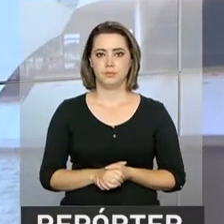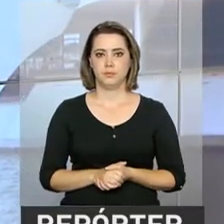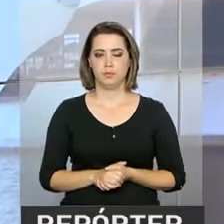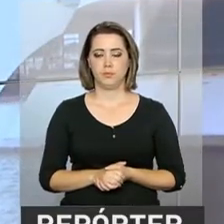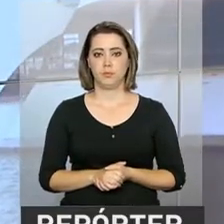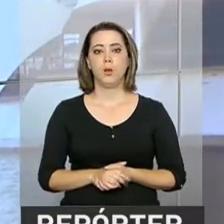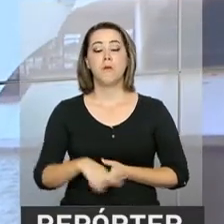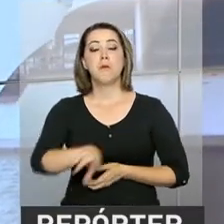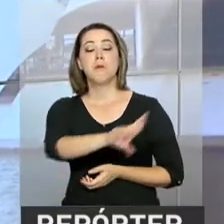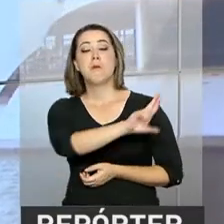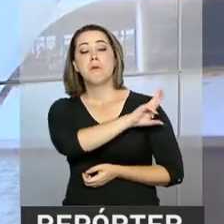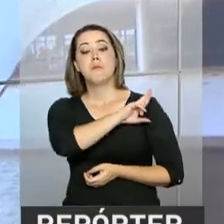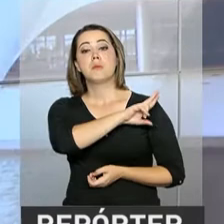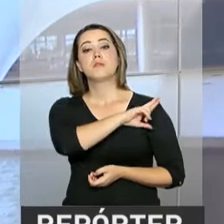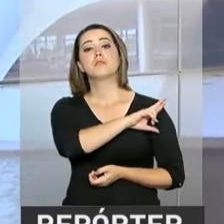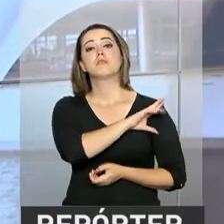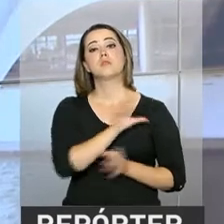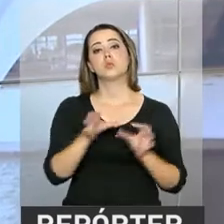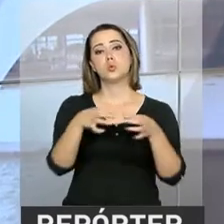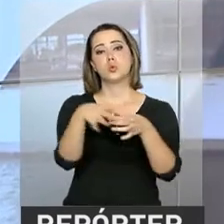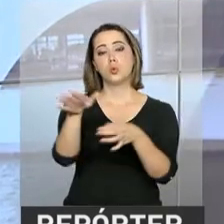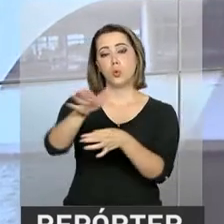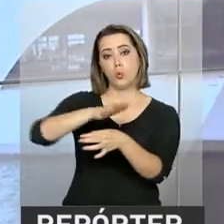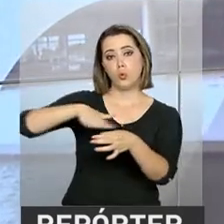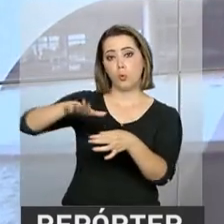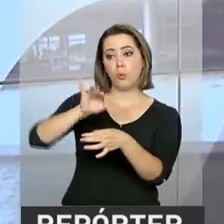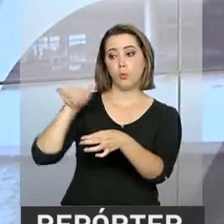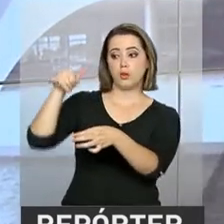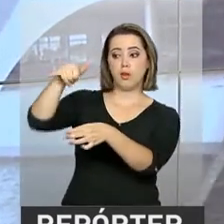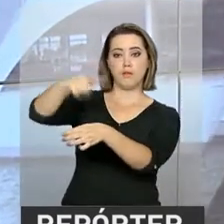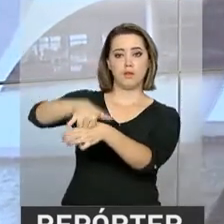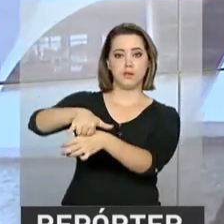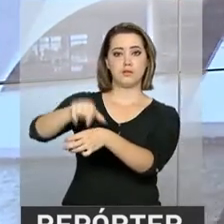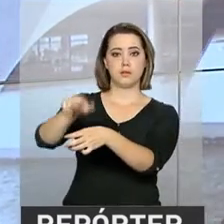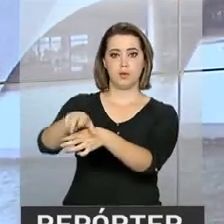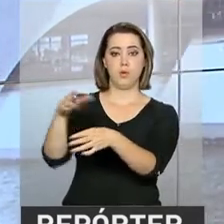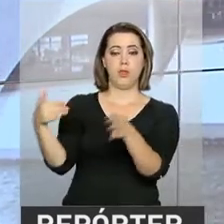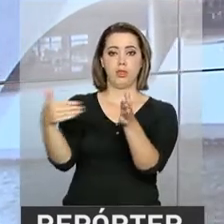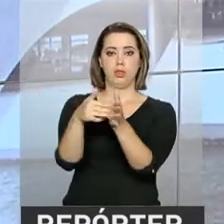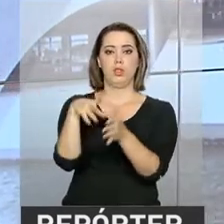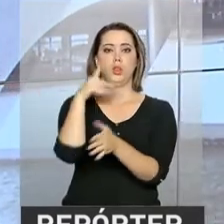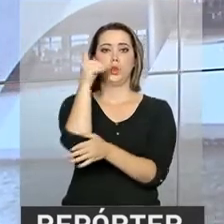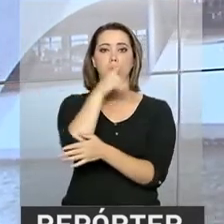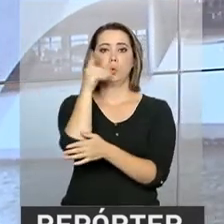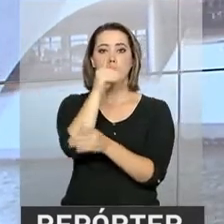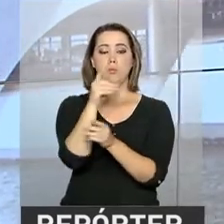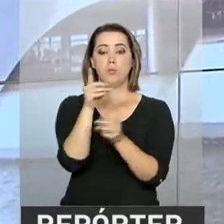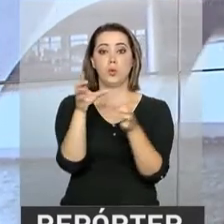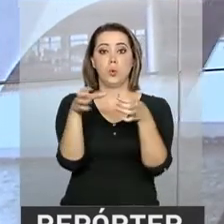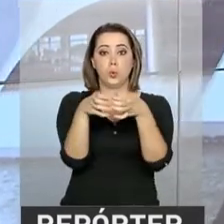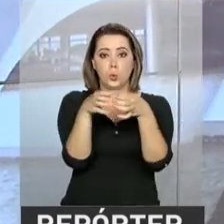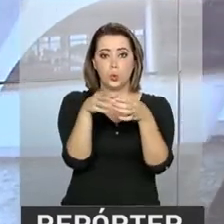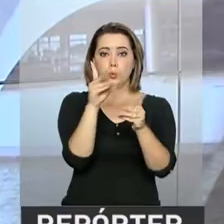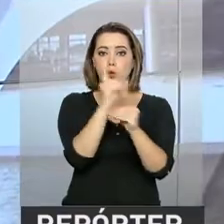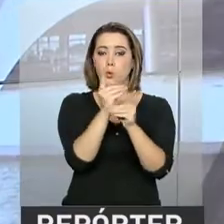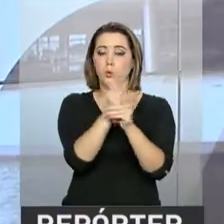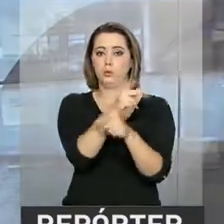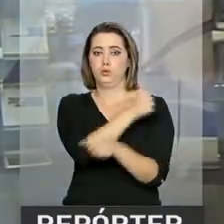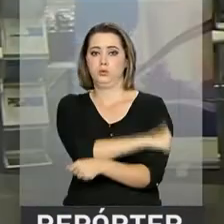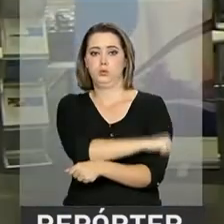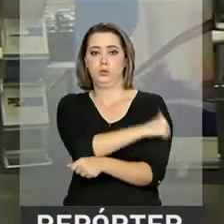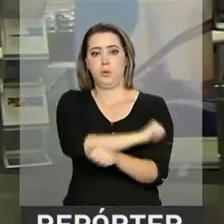Representantes do setor da aviação estão reunidos até domingo no Rio de Janeiro para discutir mudanças no setor aéreo.